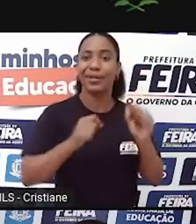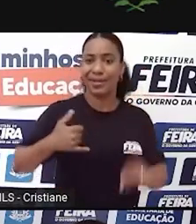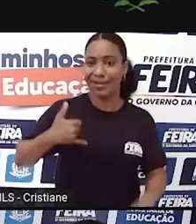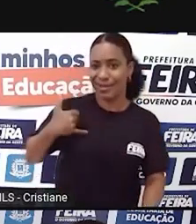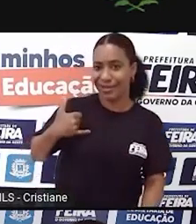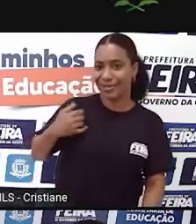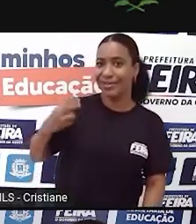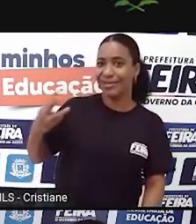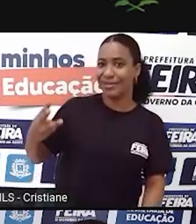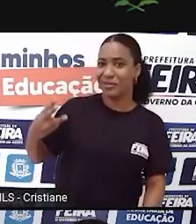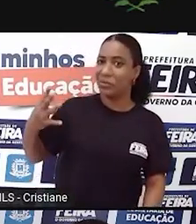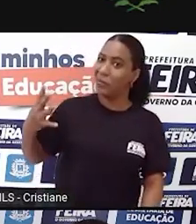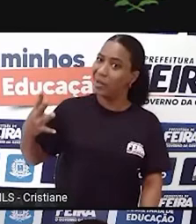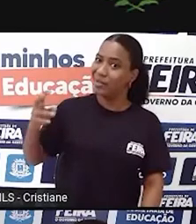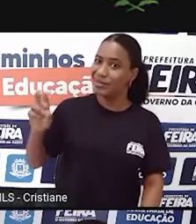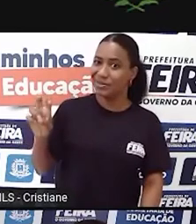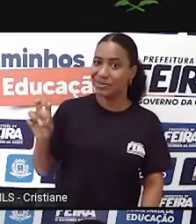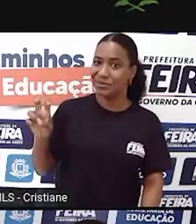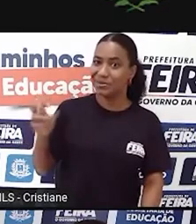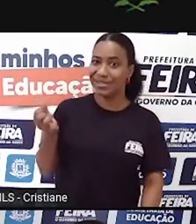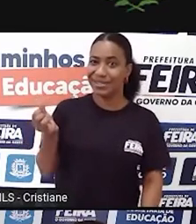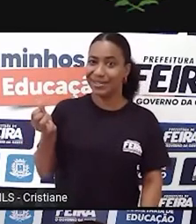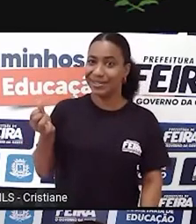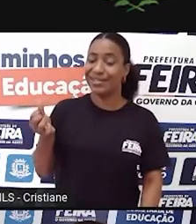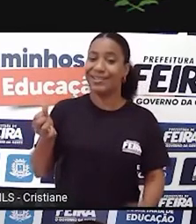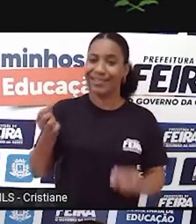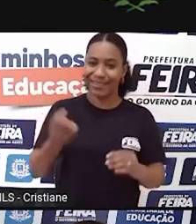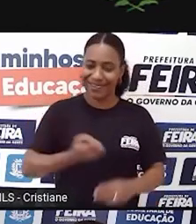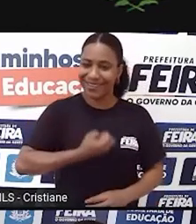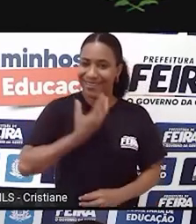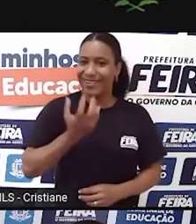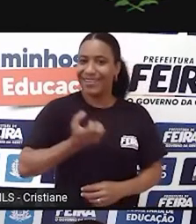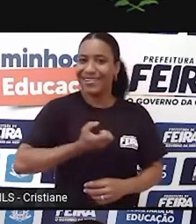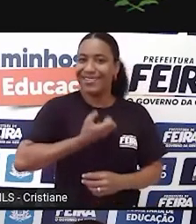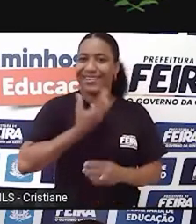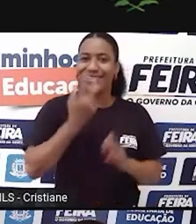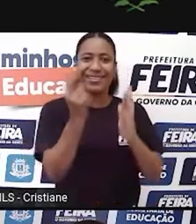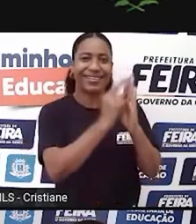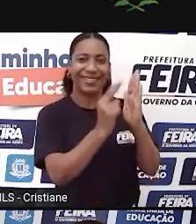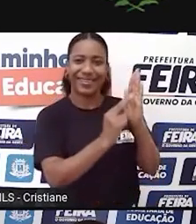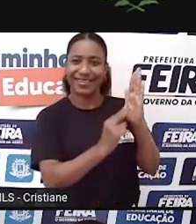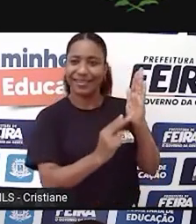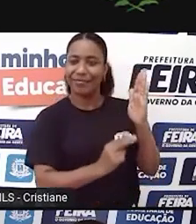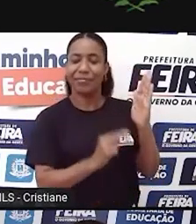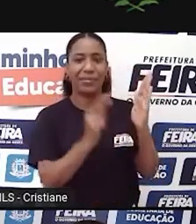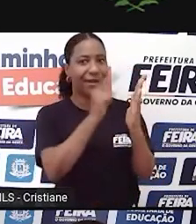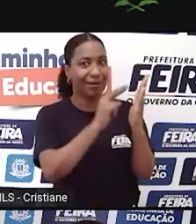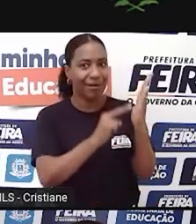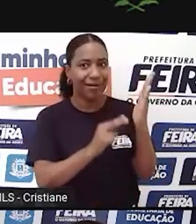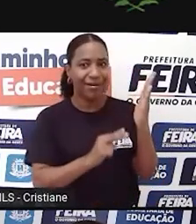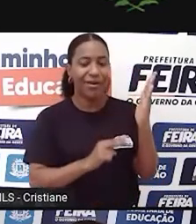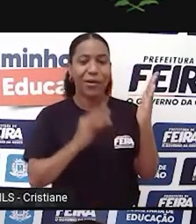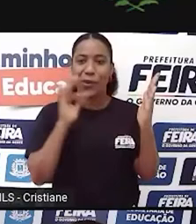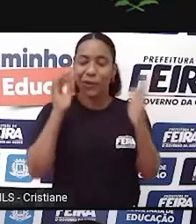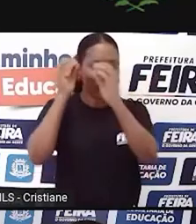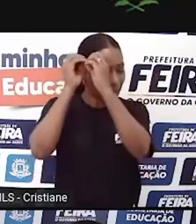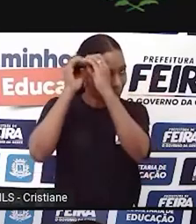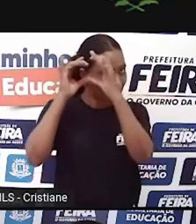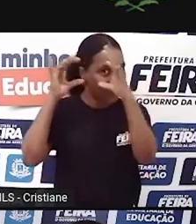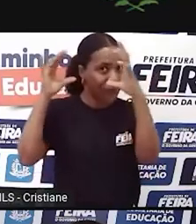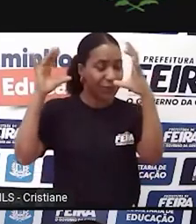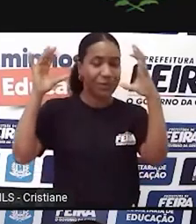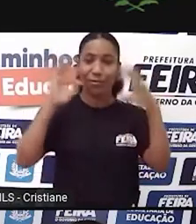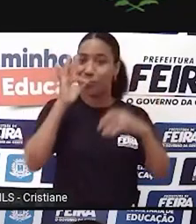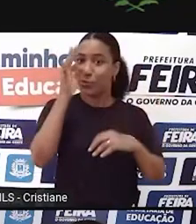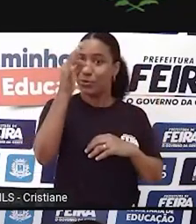deparando com o texto poético. Que leitor ele vai se tornar? Com certeza, um leitor totalmente diferente